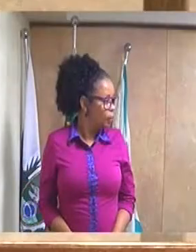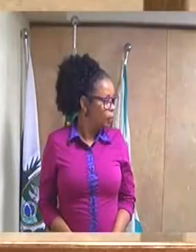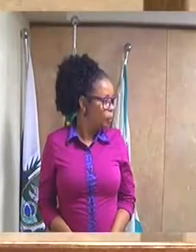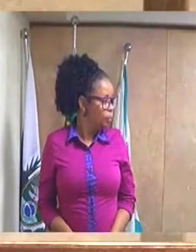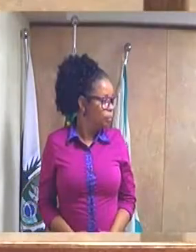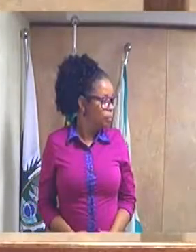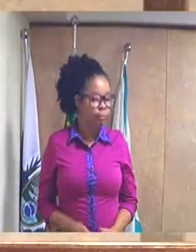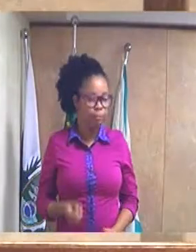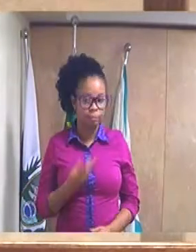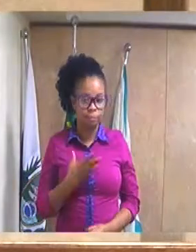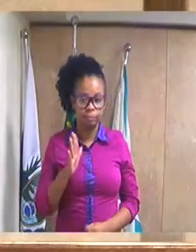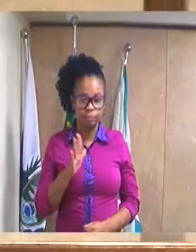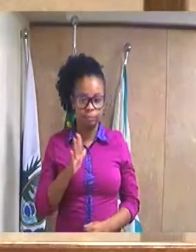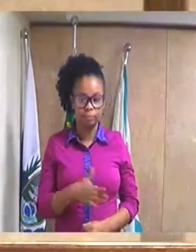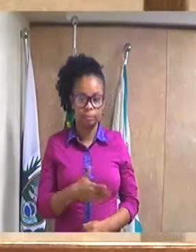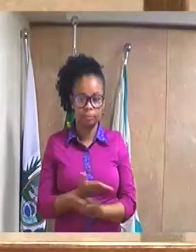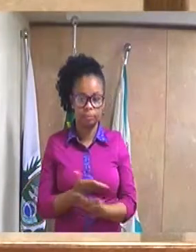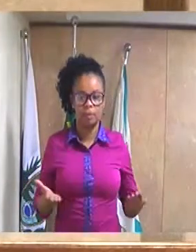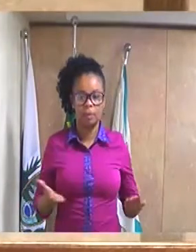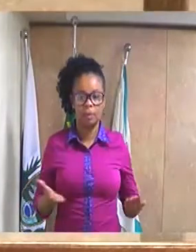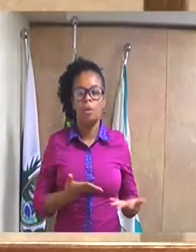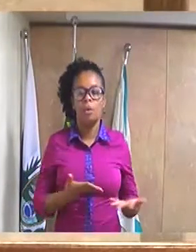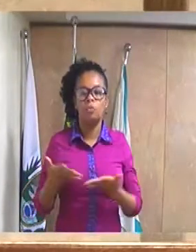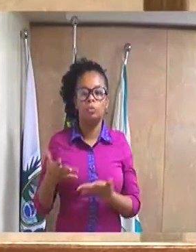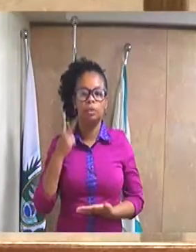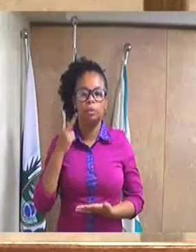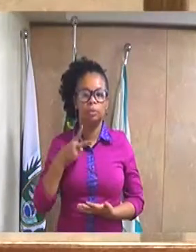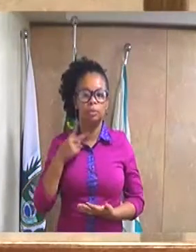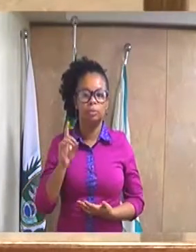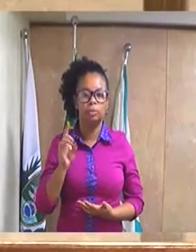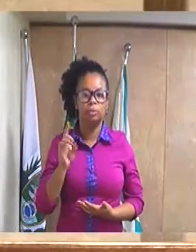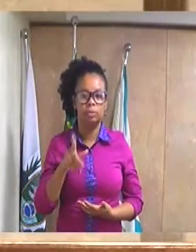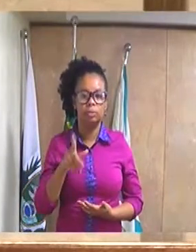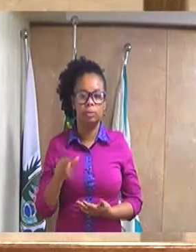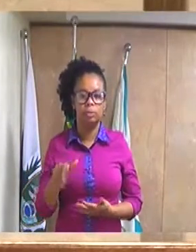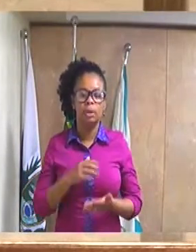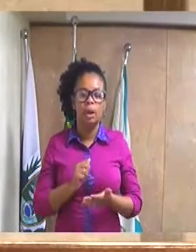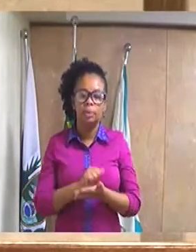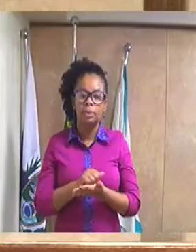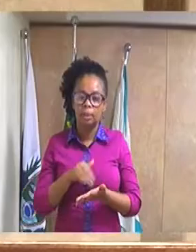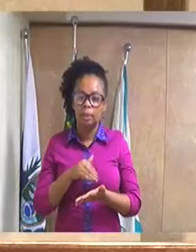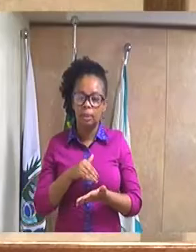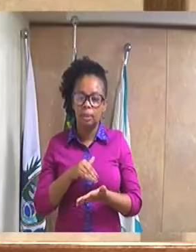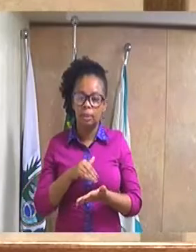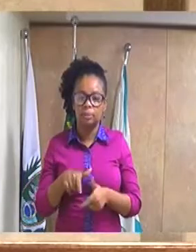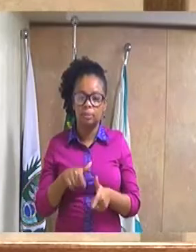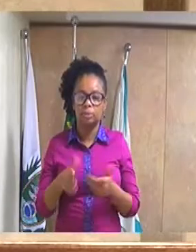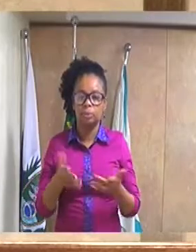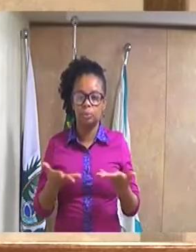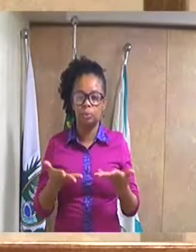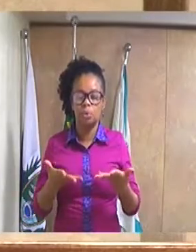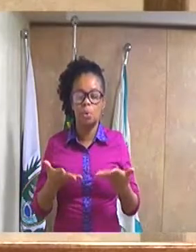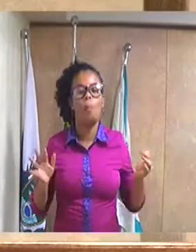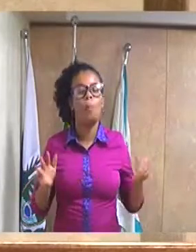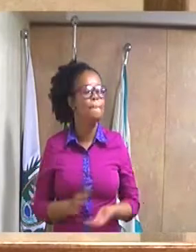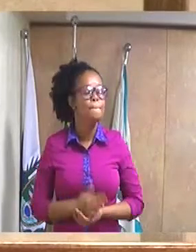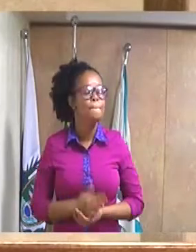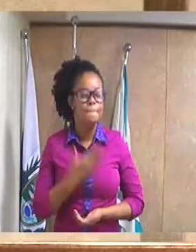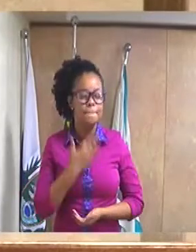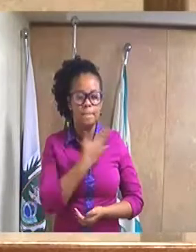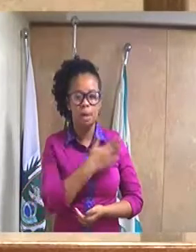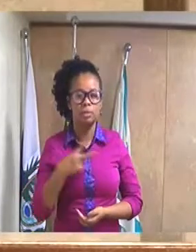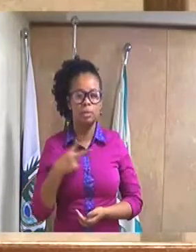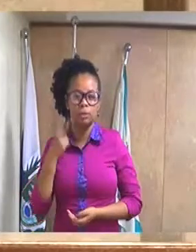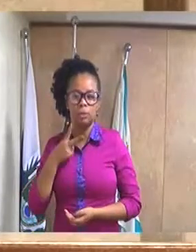Boa tarde a todos, convidamos a vereadora Delsa para secretariar os trabalhos de hoje e nesse momento peço a vereadora que